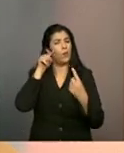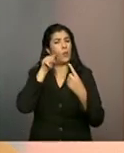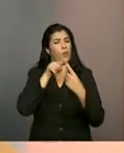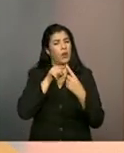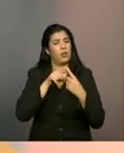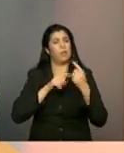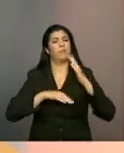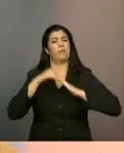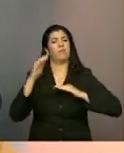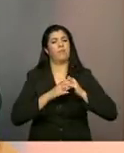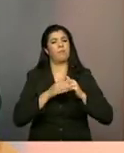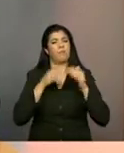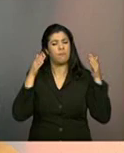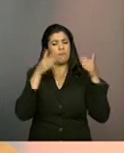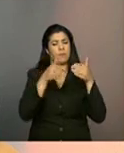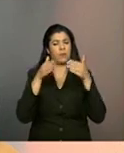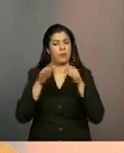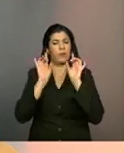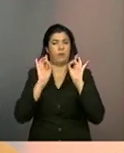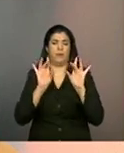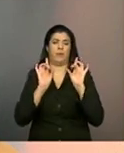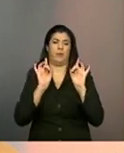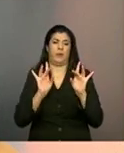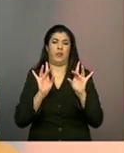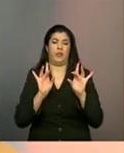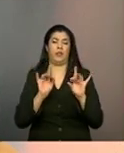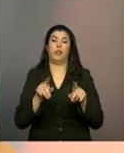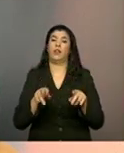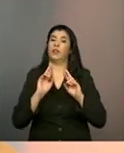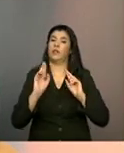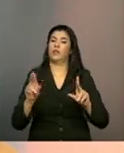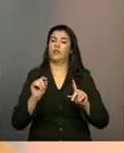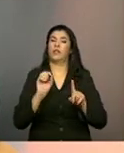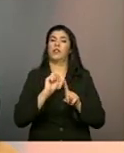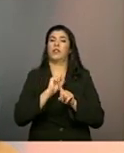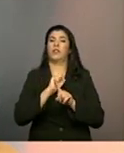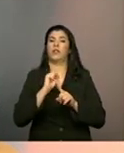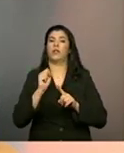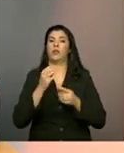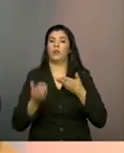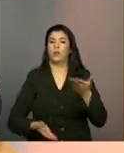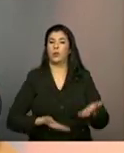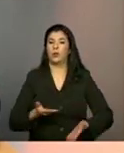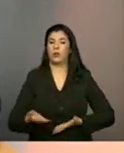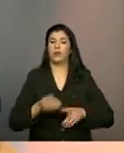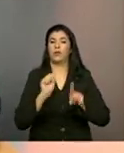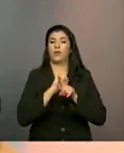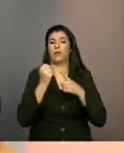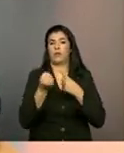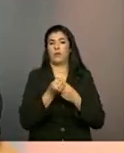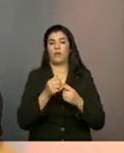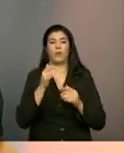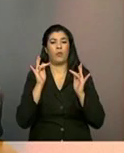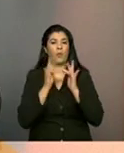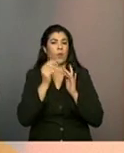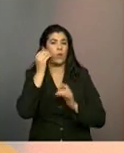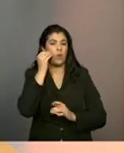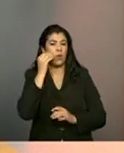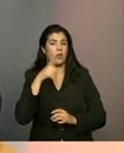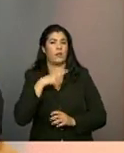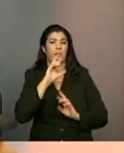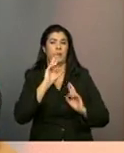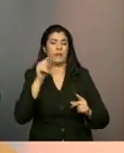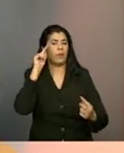atuação, ela é específica, o serviço de convivência também tem os seus objetivos e as suas atuações específicas, são